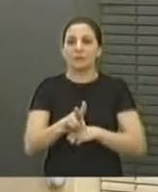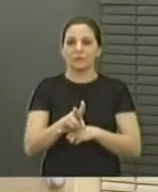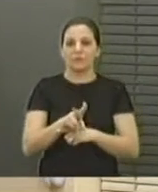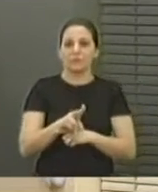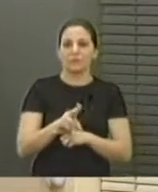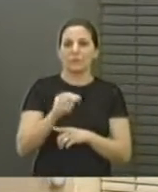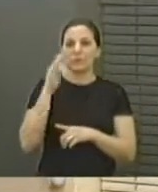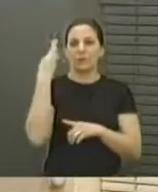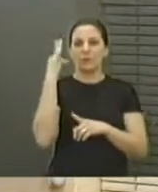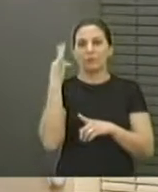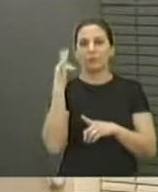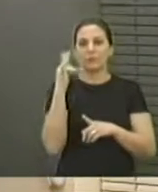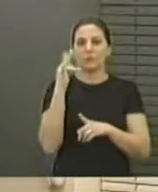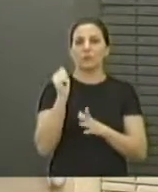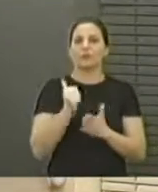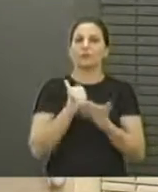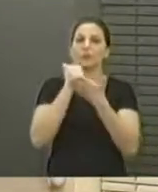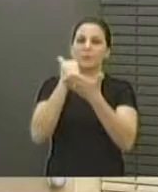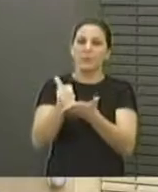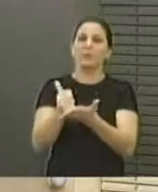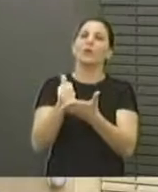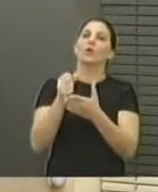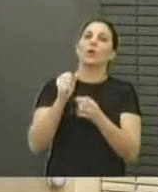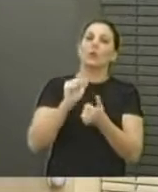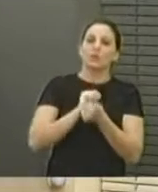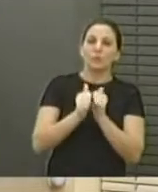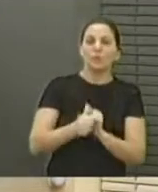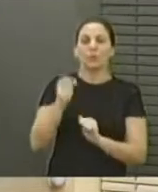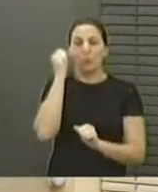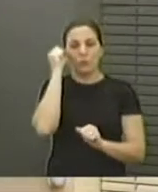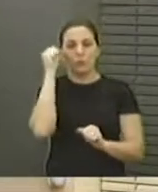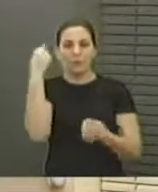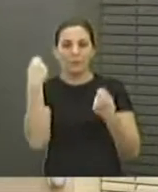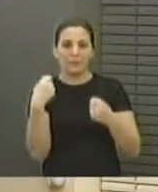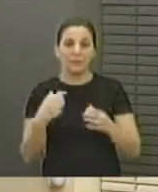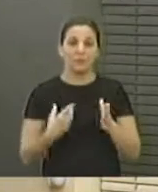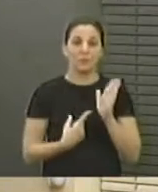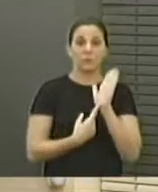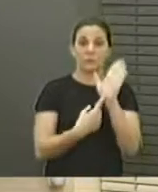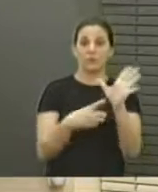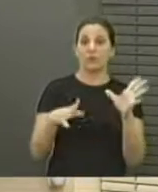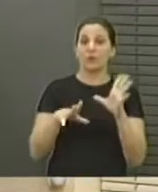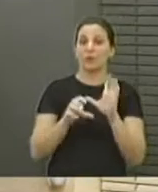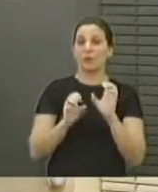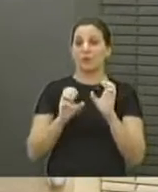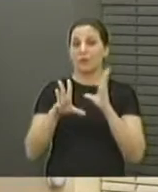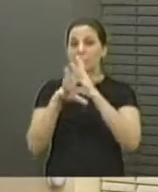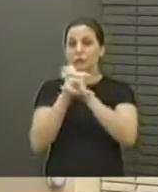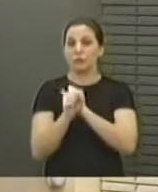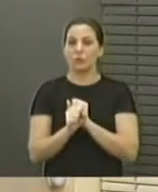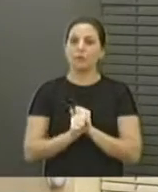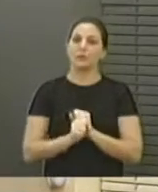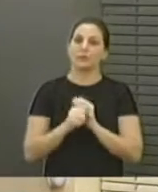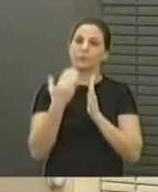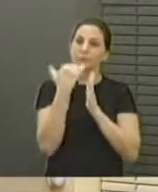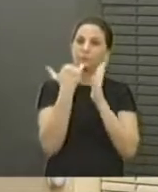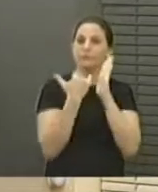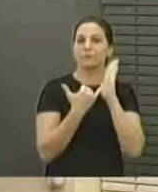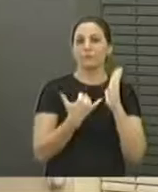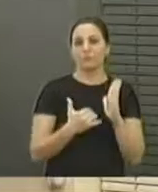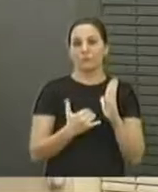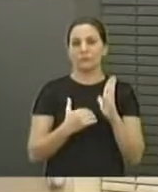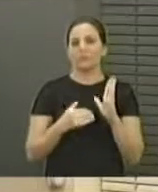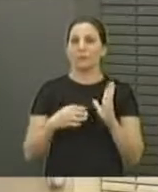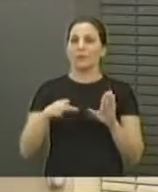A fundação de Amparo ao Esporte, a fundação de Amparo Cultura, tem a sua prestação de contas, a prefeitura tem a sua prestação de